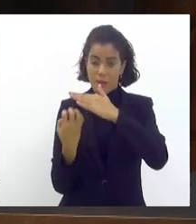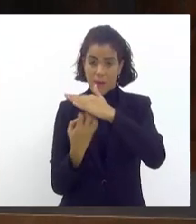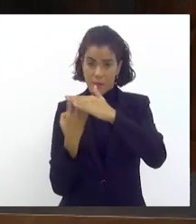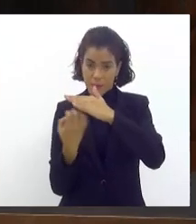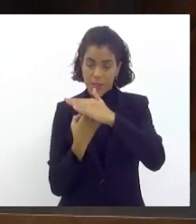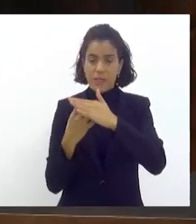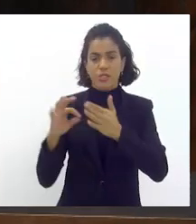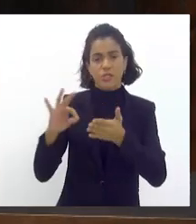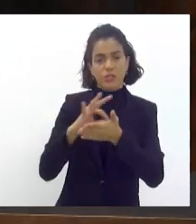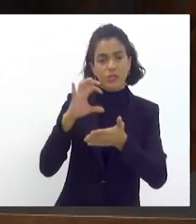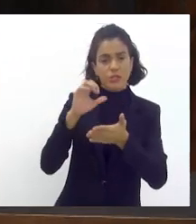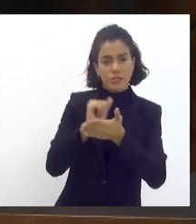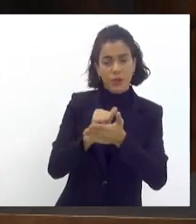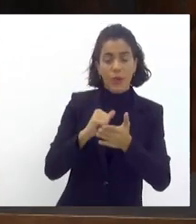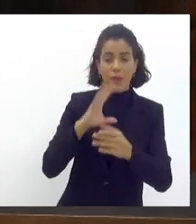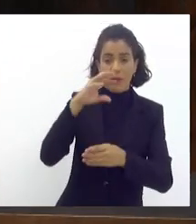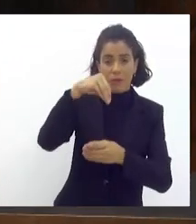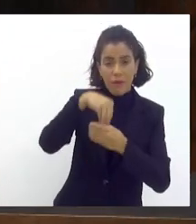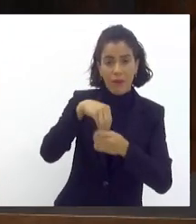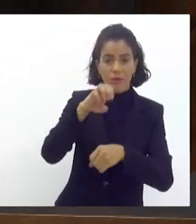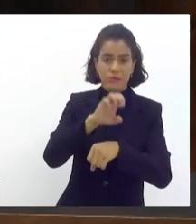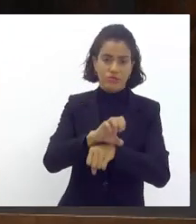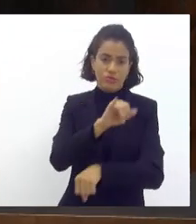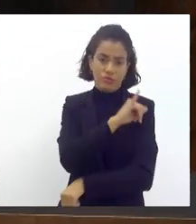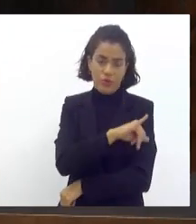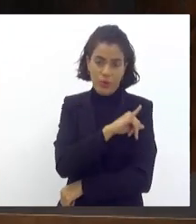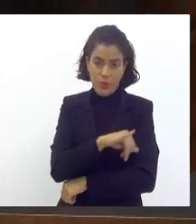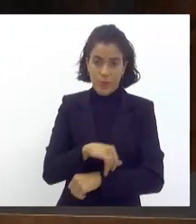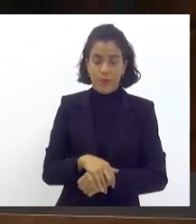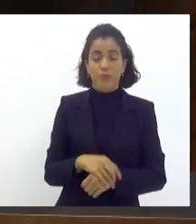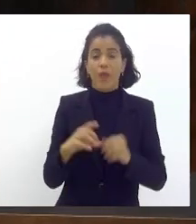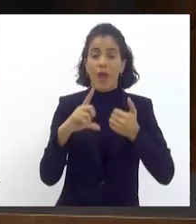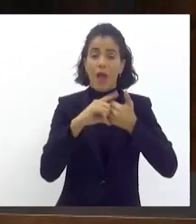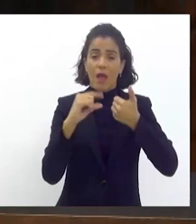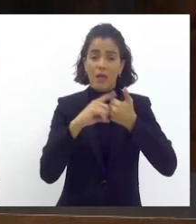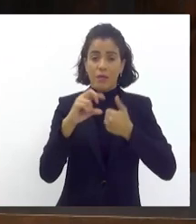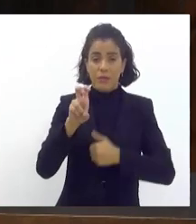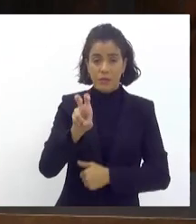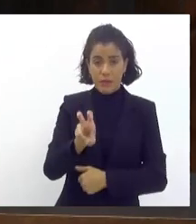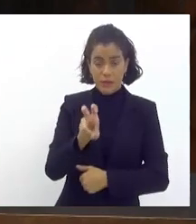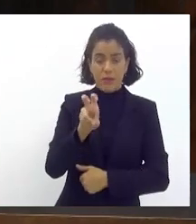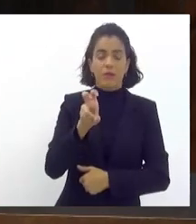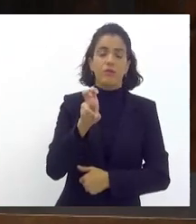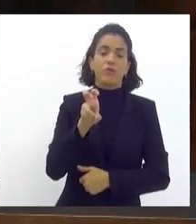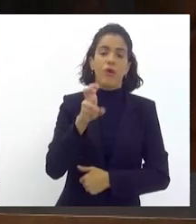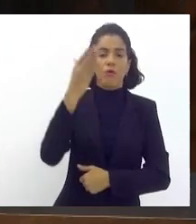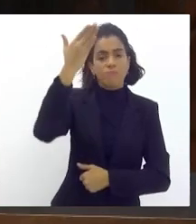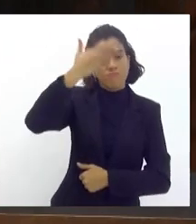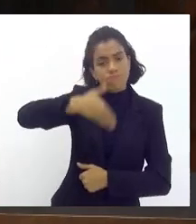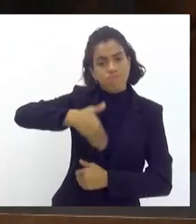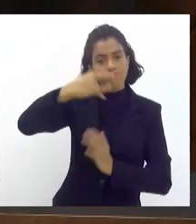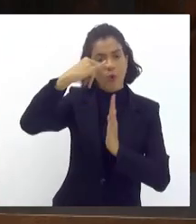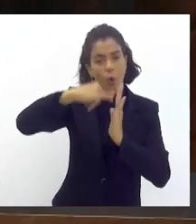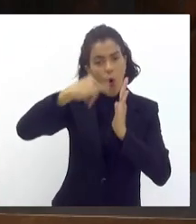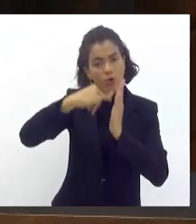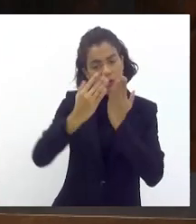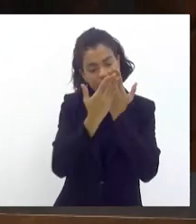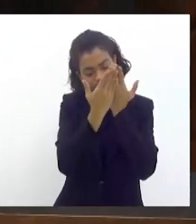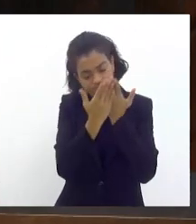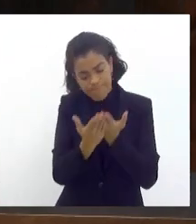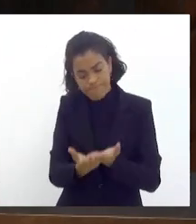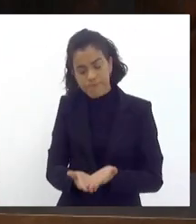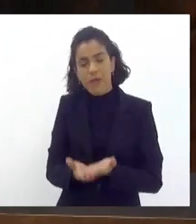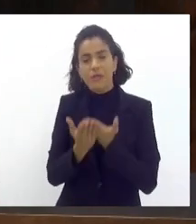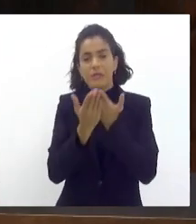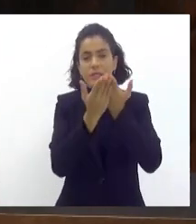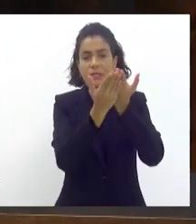inscrição seja no Estado do Rio de Janeiro. Artigo 5º. A prestação de contas deverá ser entregue pelas